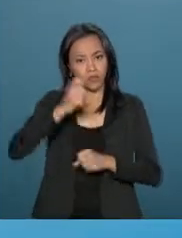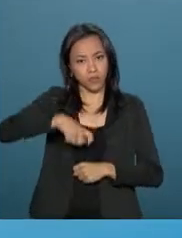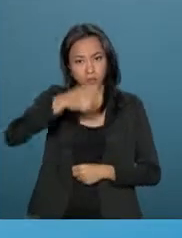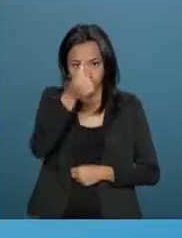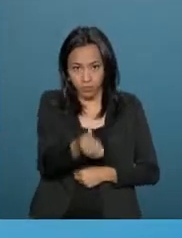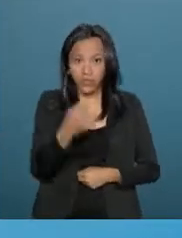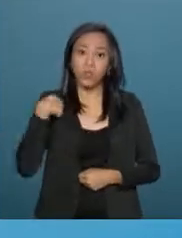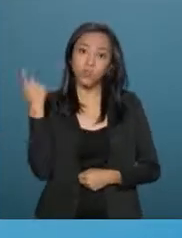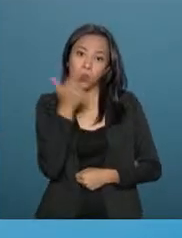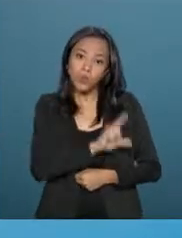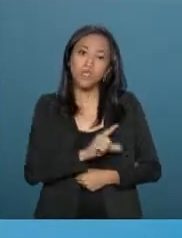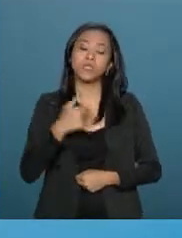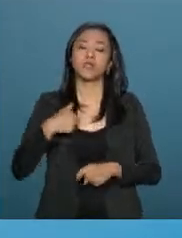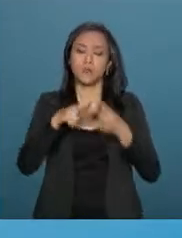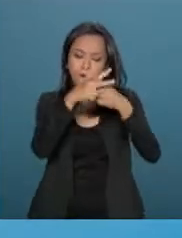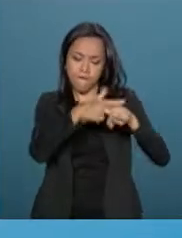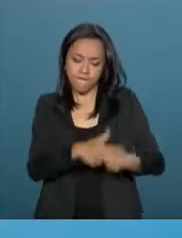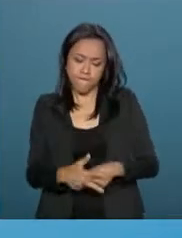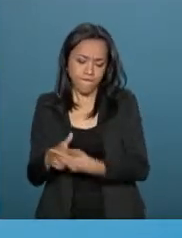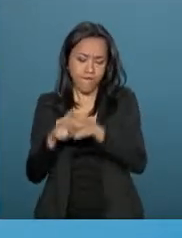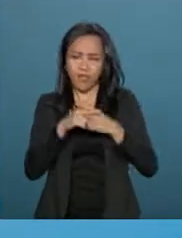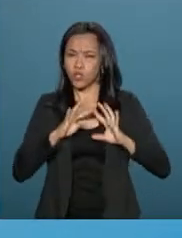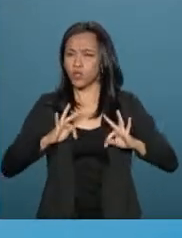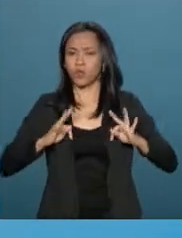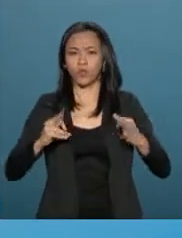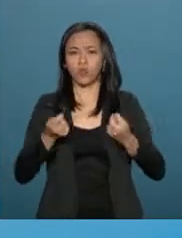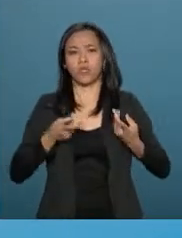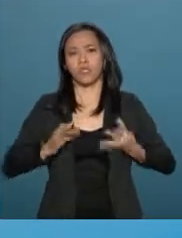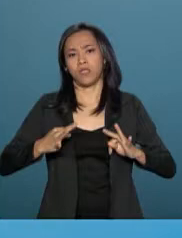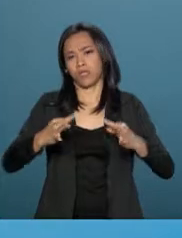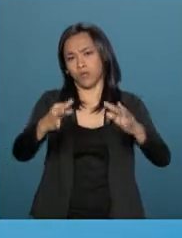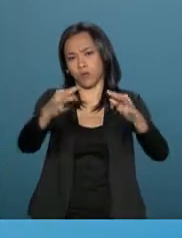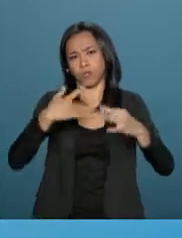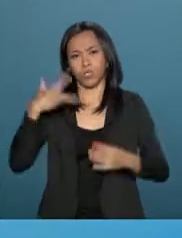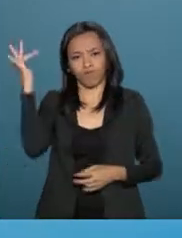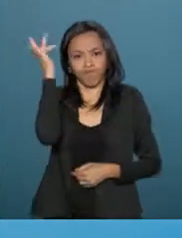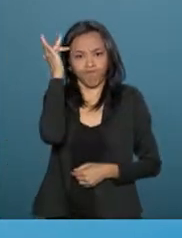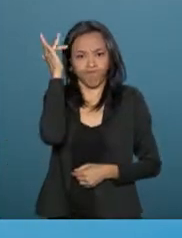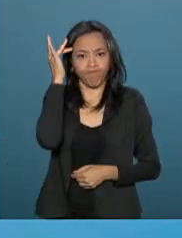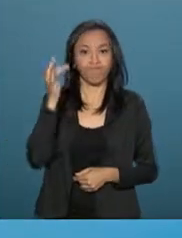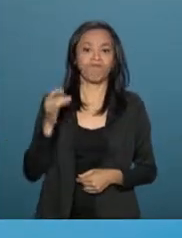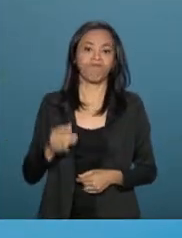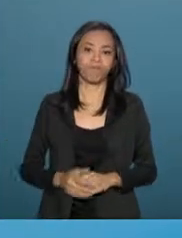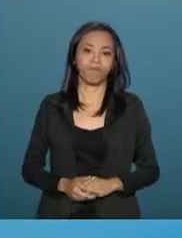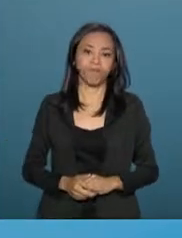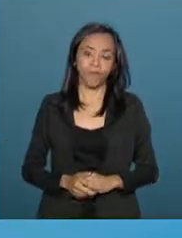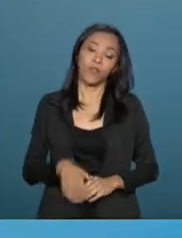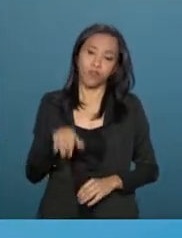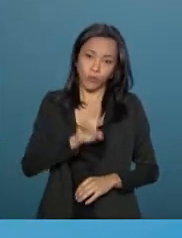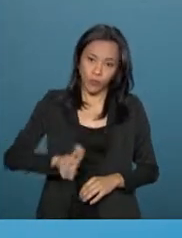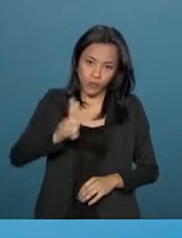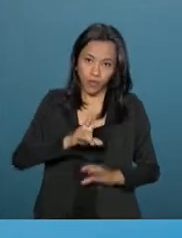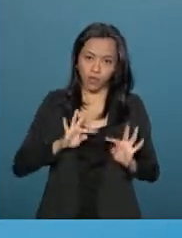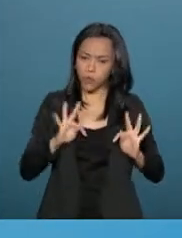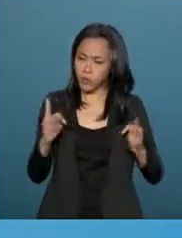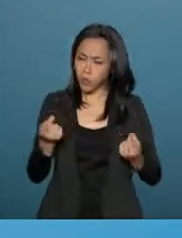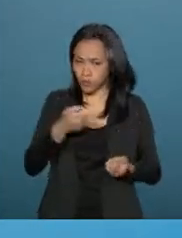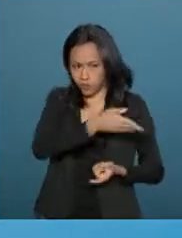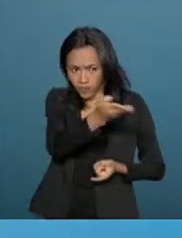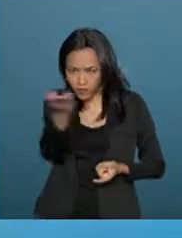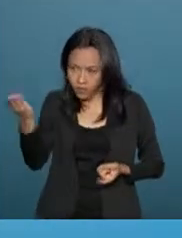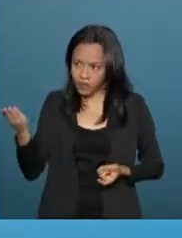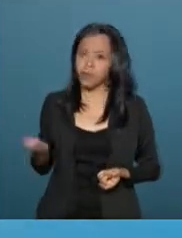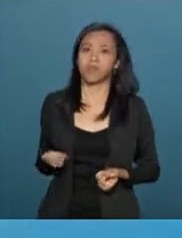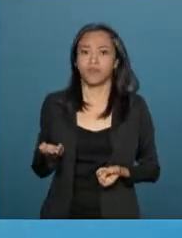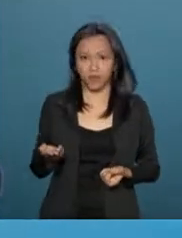em definitivo, toda essa tecnologia extraordinária que foi utilizada por todos aqueles, os senhores, as senhoras,